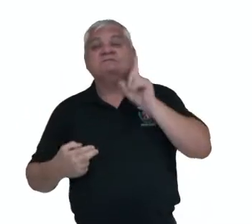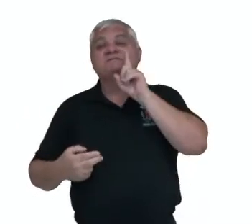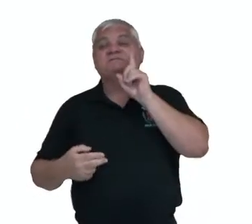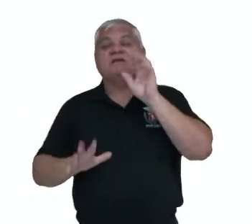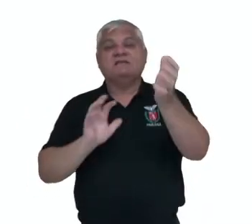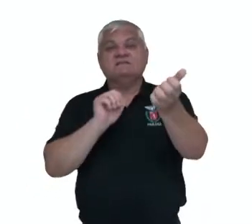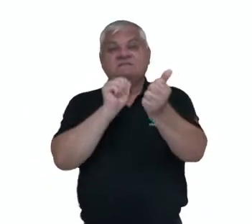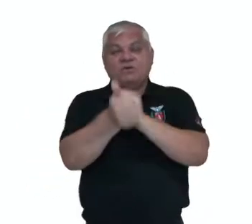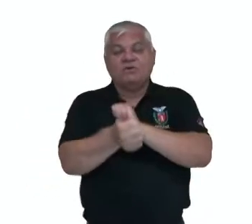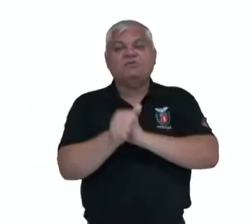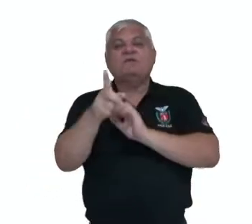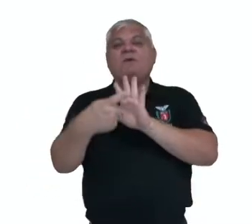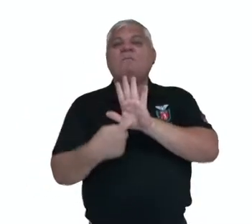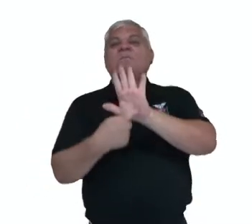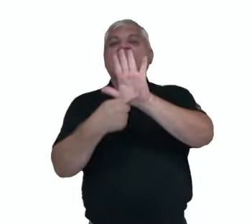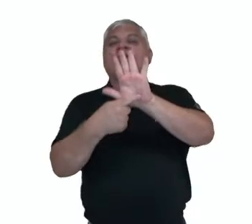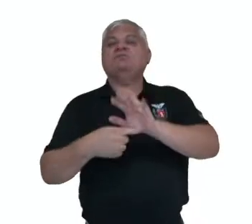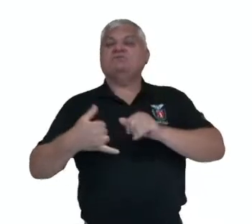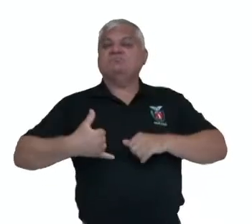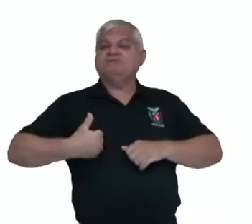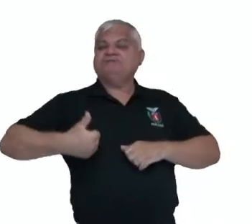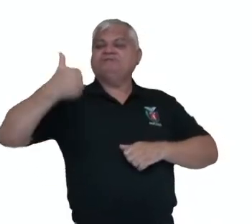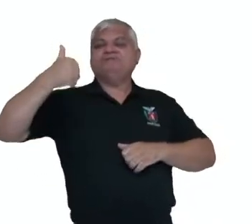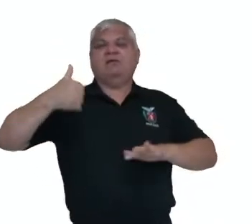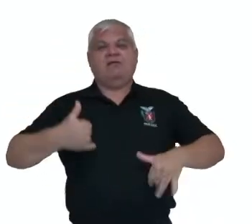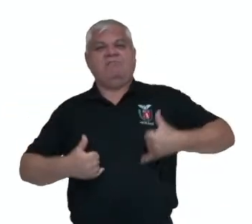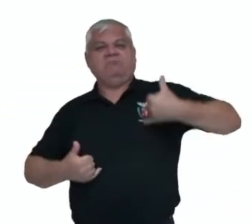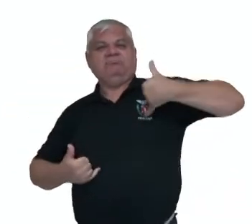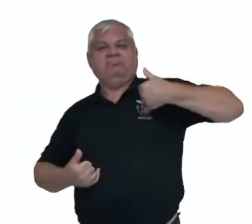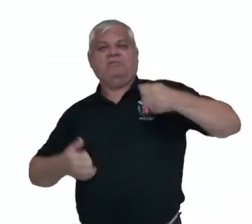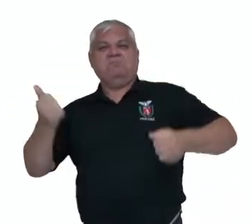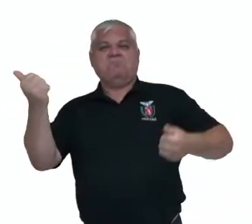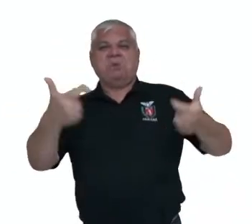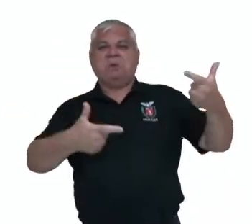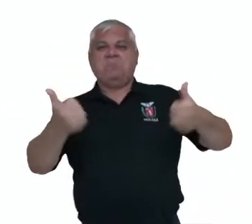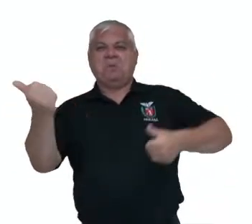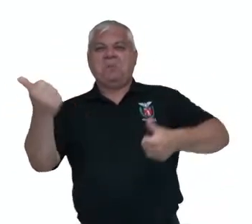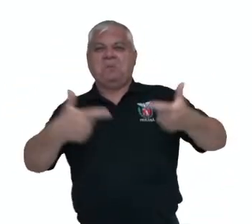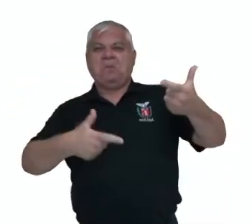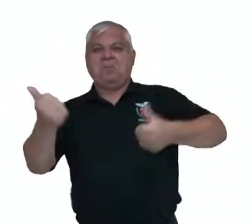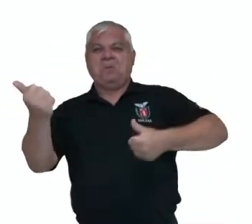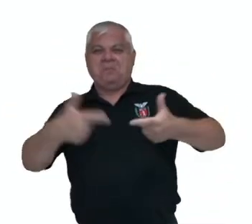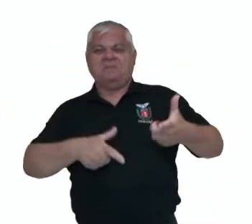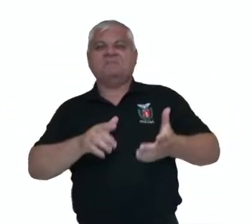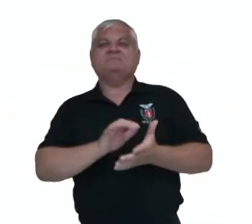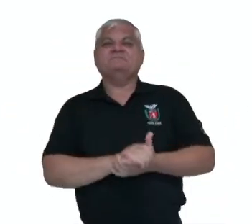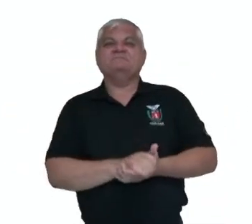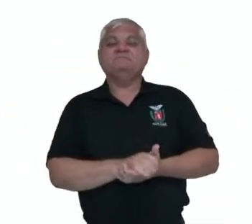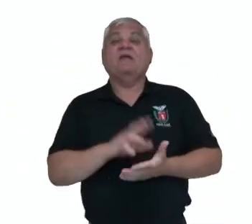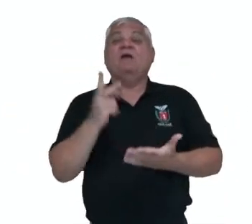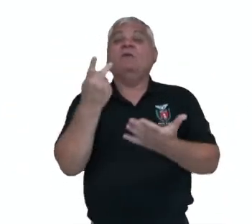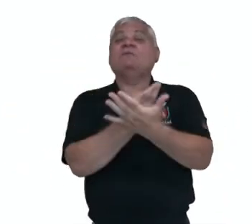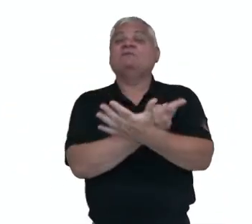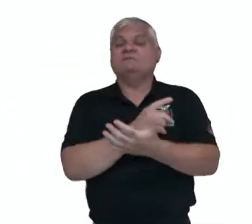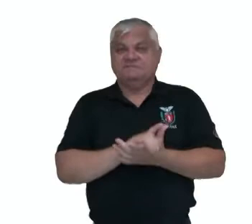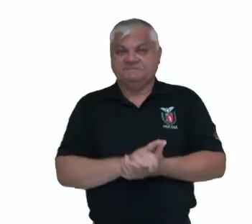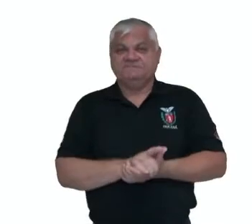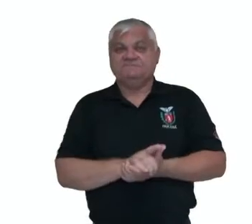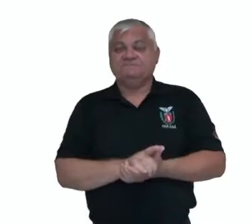forma de manifestar a superioridade, frente aos outros povos e fiamentos políticos para o Estado. Então, o aconteceu? O